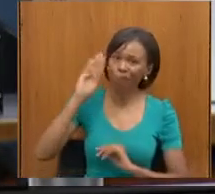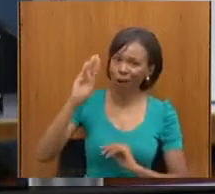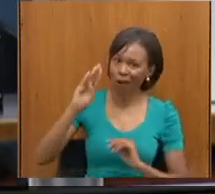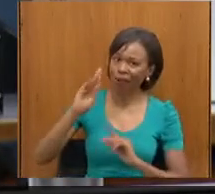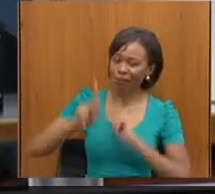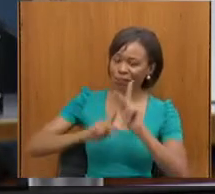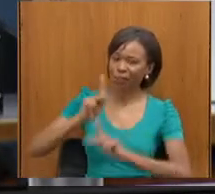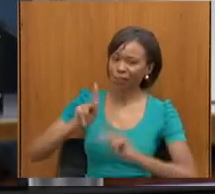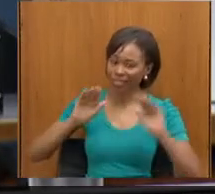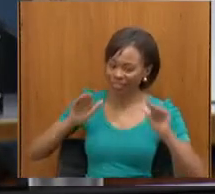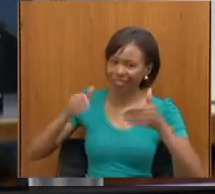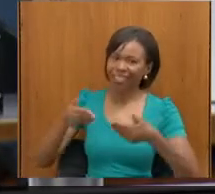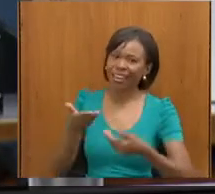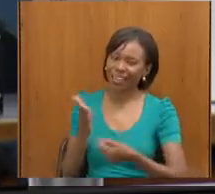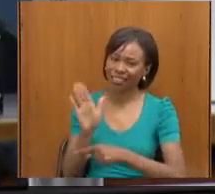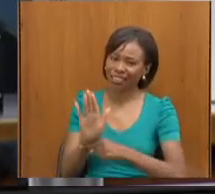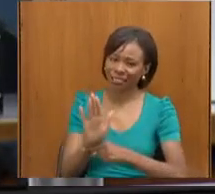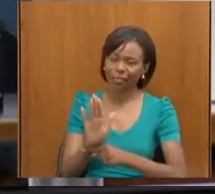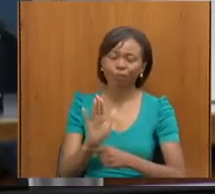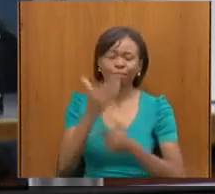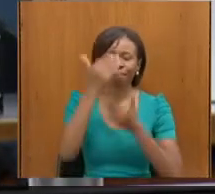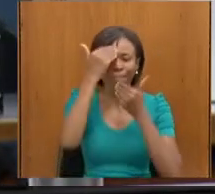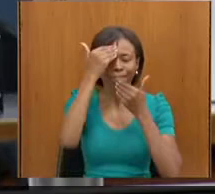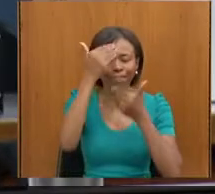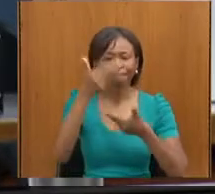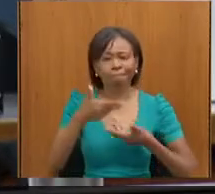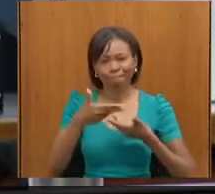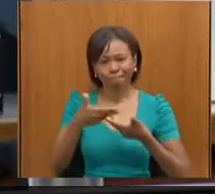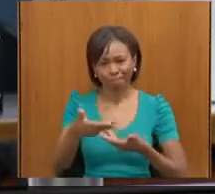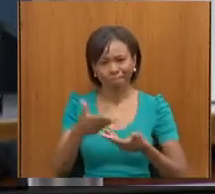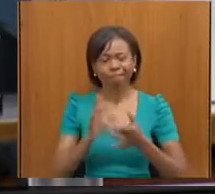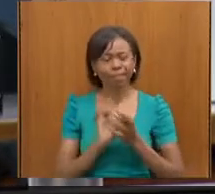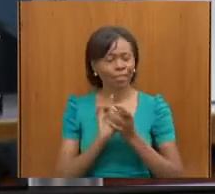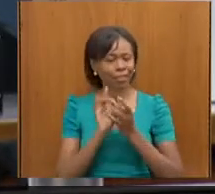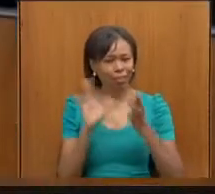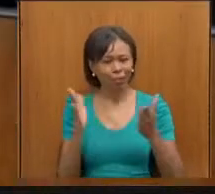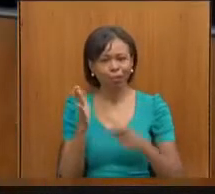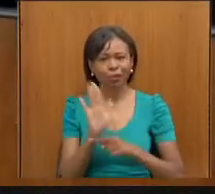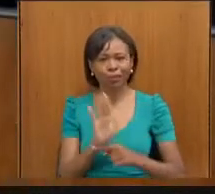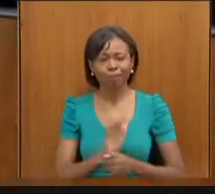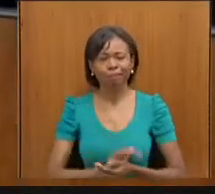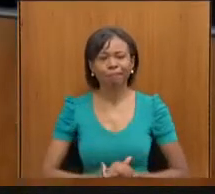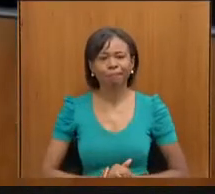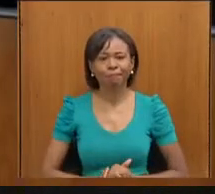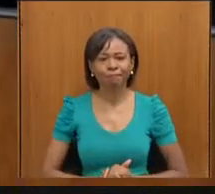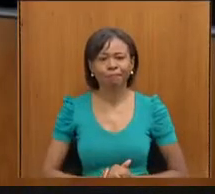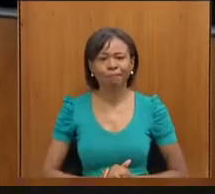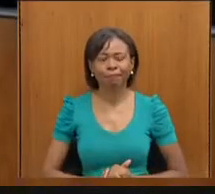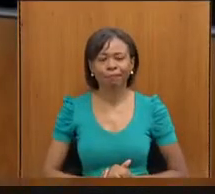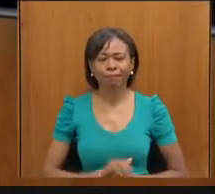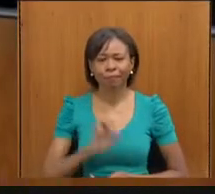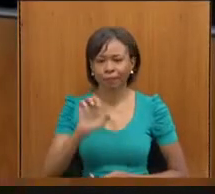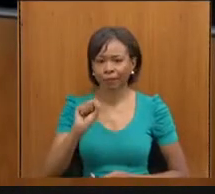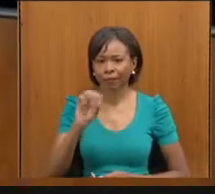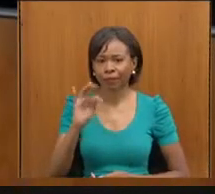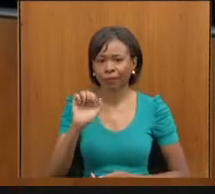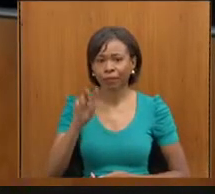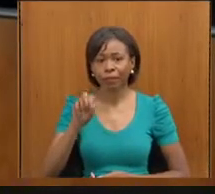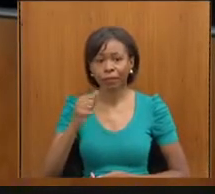obrigado pelo convite, eu estou à disposição aqui do que for necessário. Obrigado. Muito obrigado, doutor Estevam.